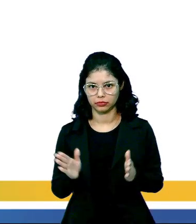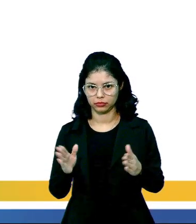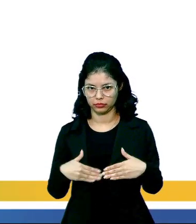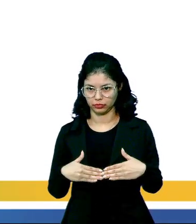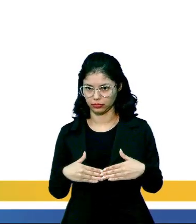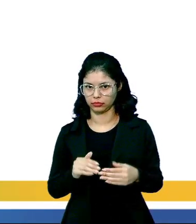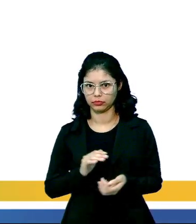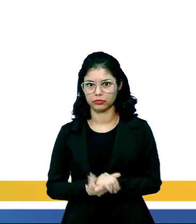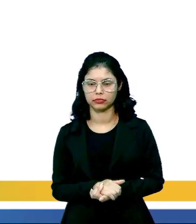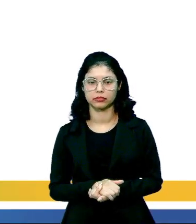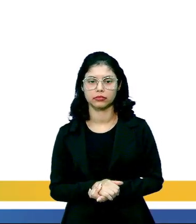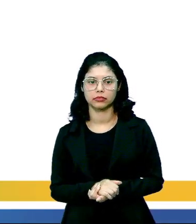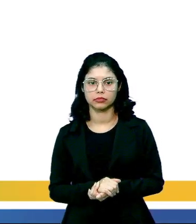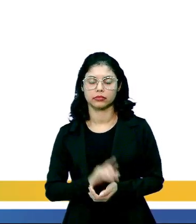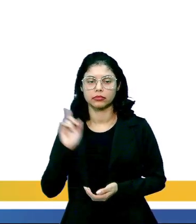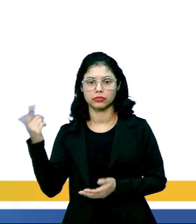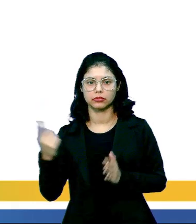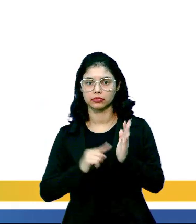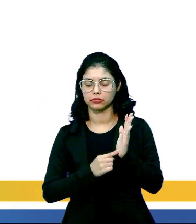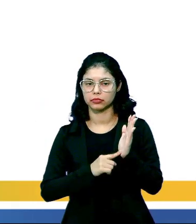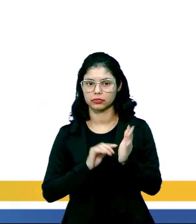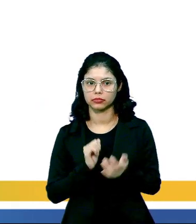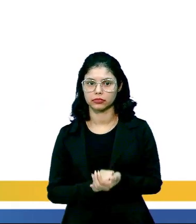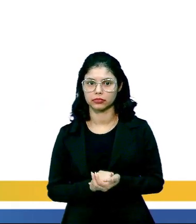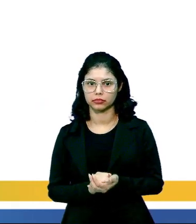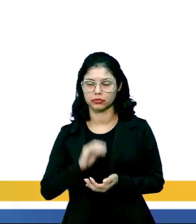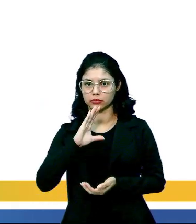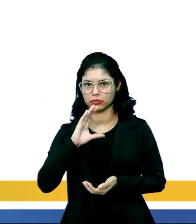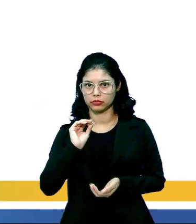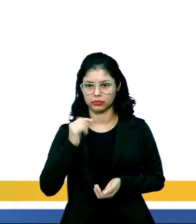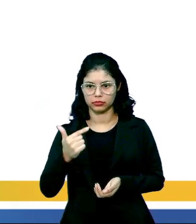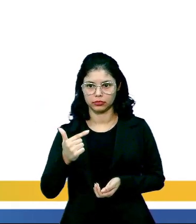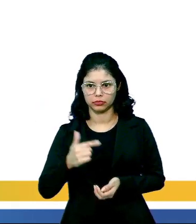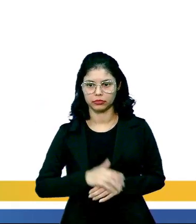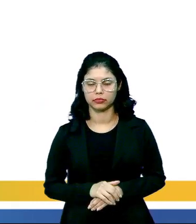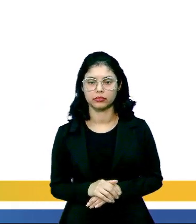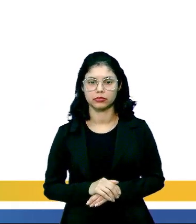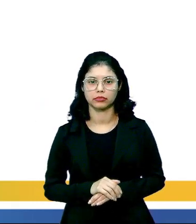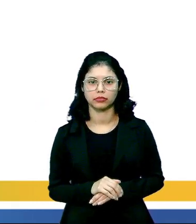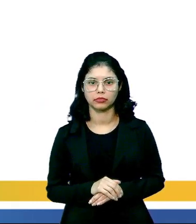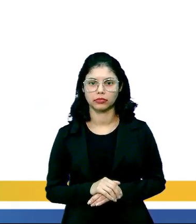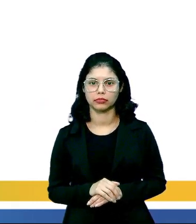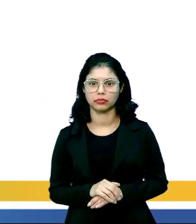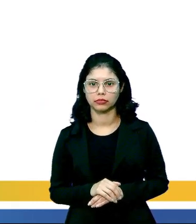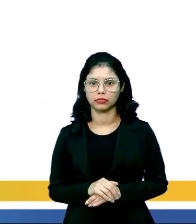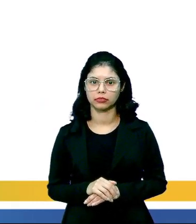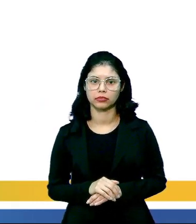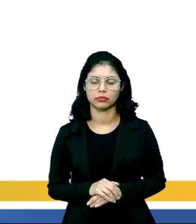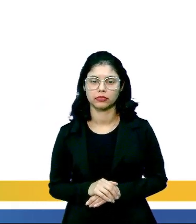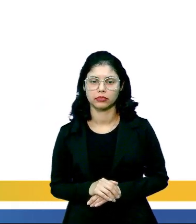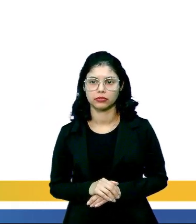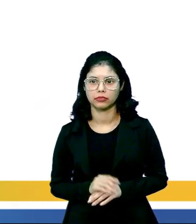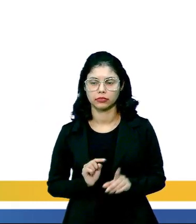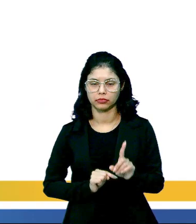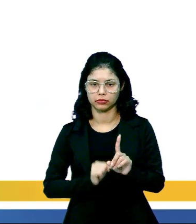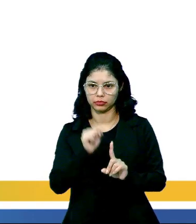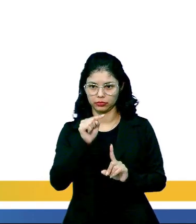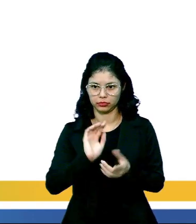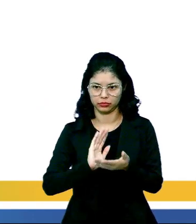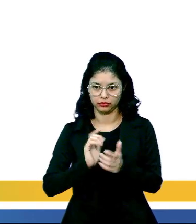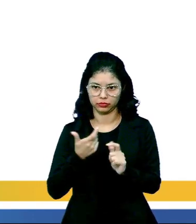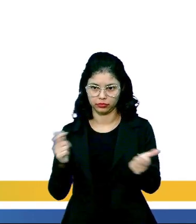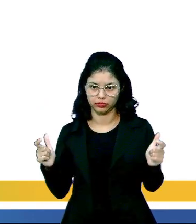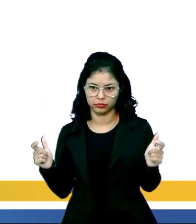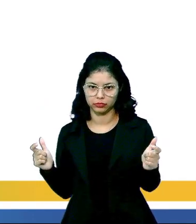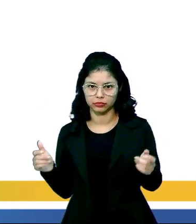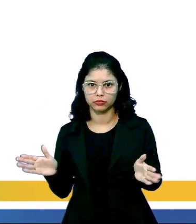fecha. Outro ponto. Temos concentrações de CO2. Quando a concentração de CO2 está